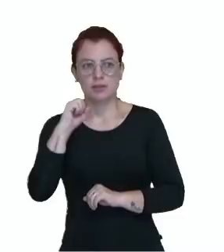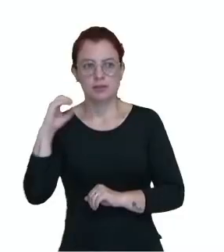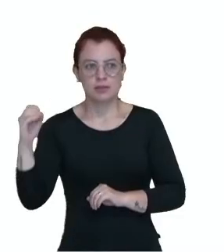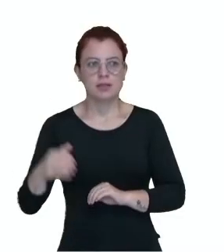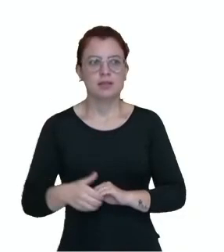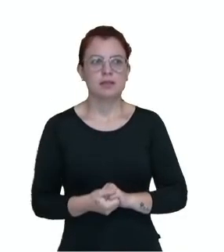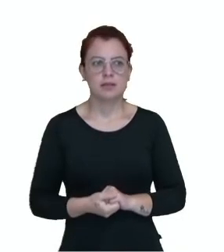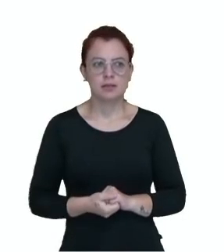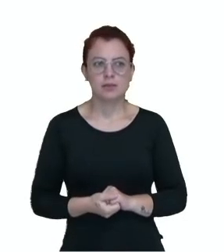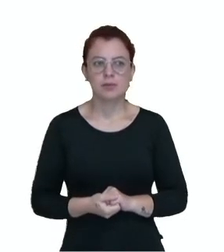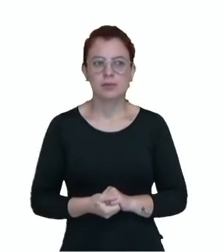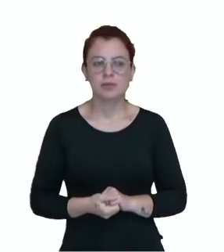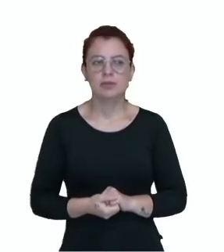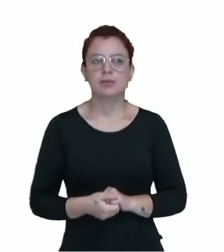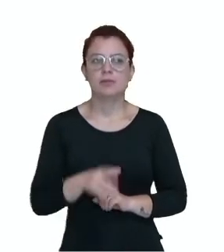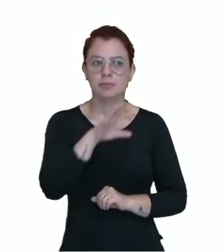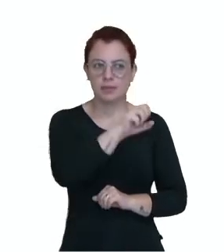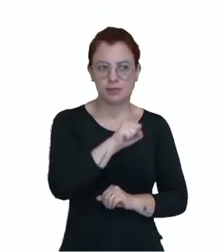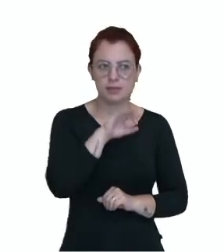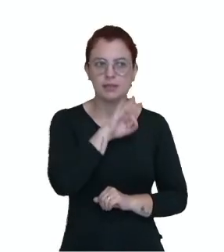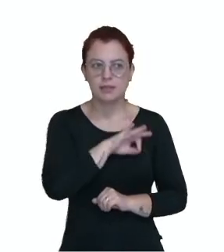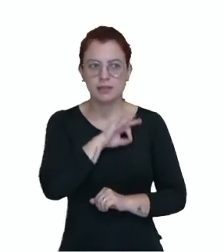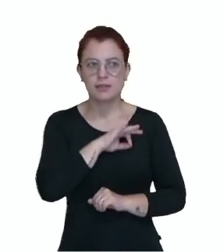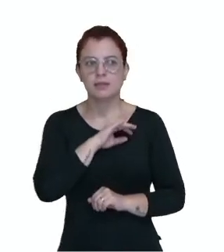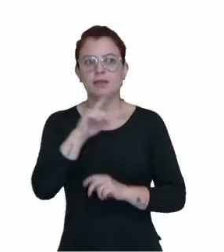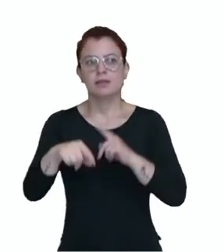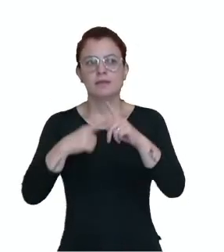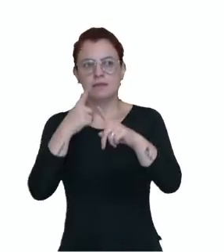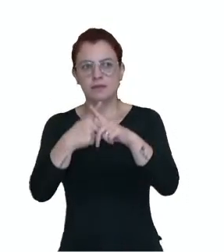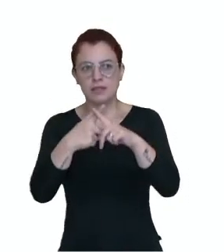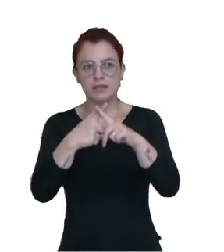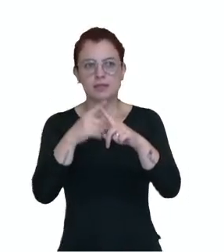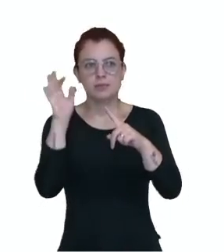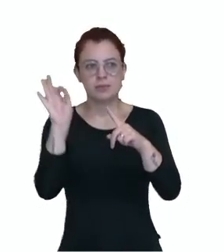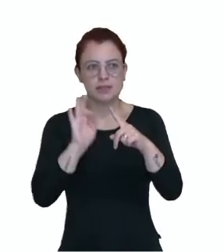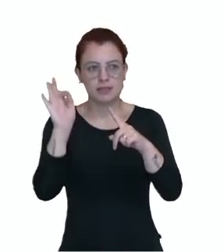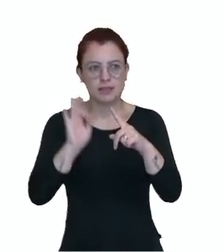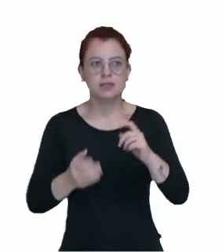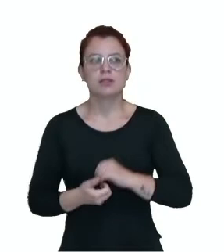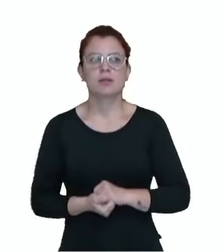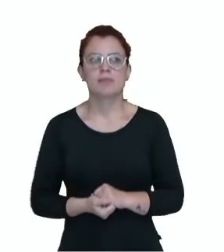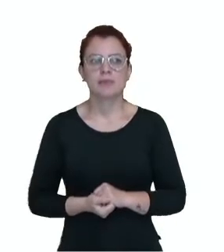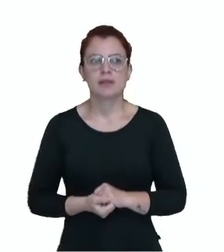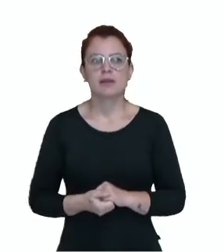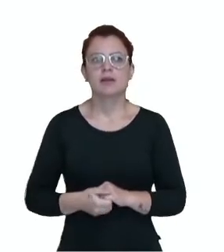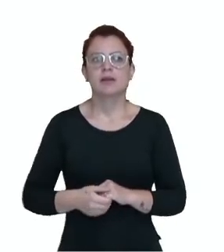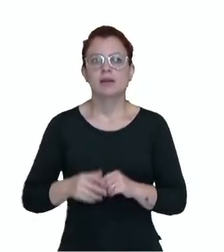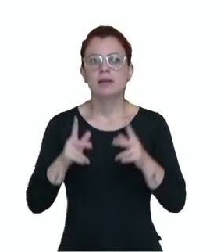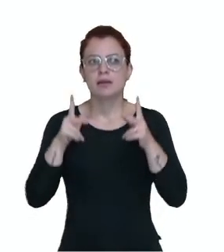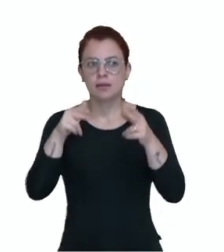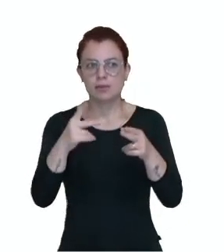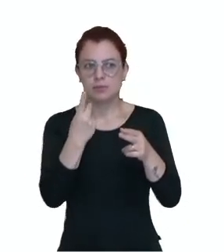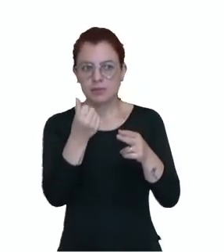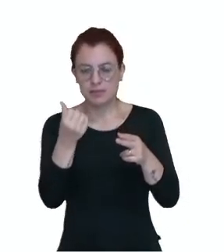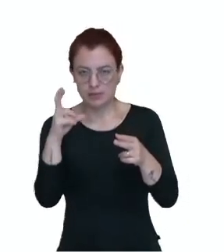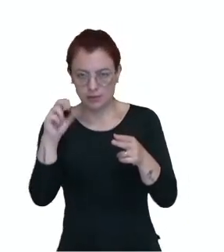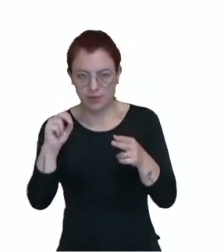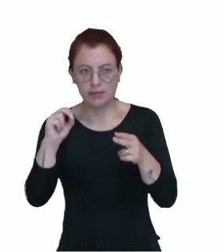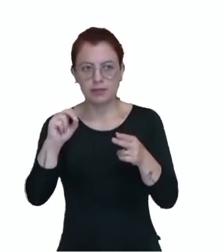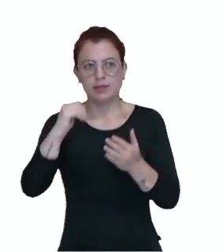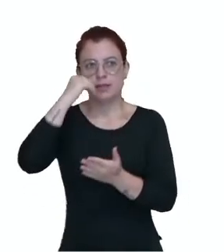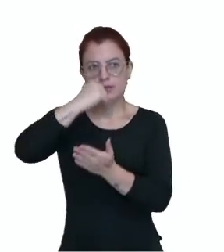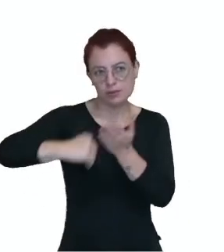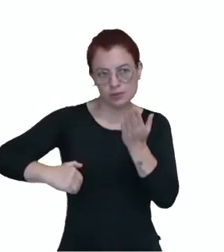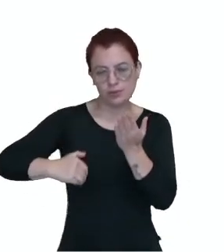aqui pessoal. Peguei o salário, multipliquei pela alíquota, descontei do valor a parcela que ele já pagou. Quanto esse